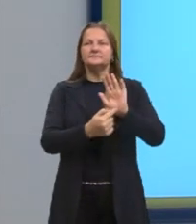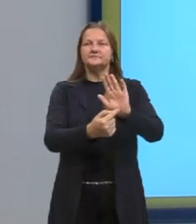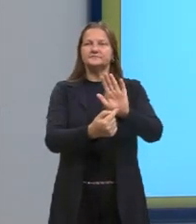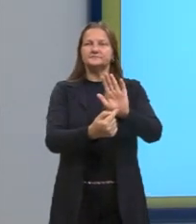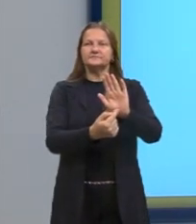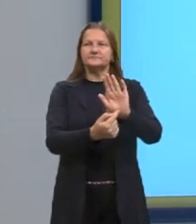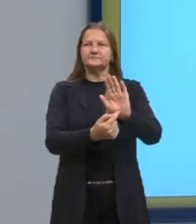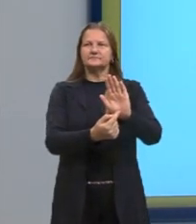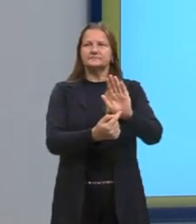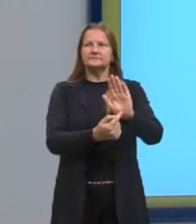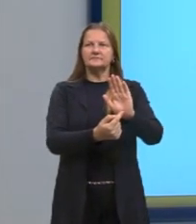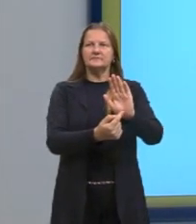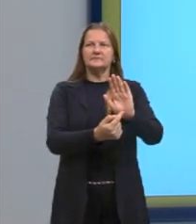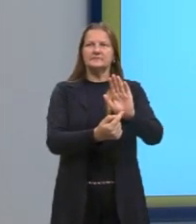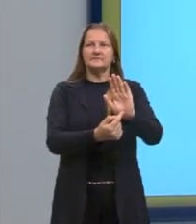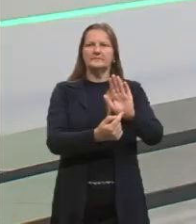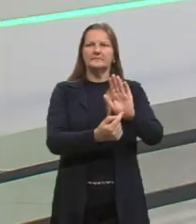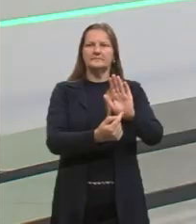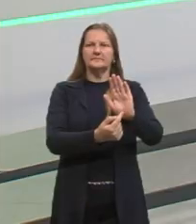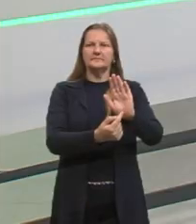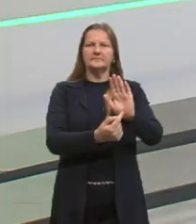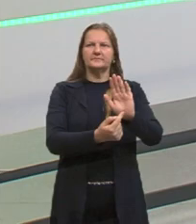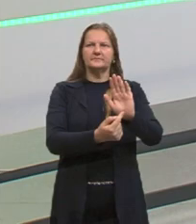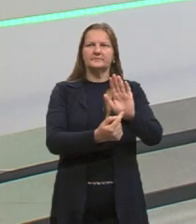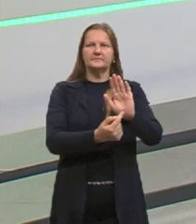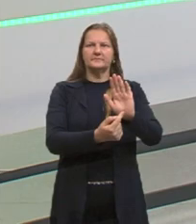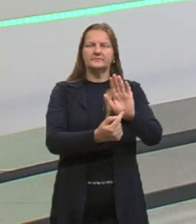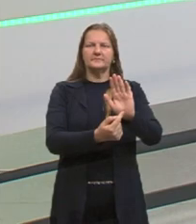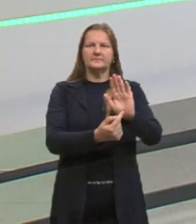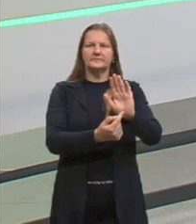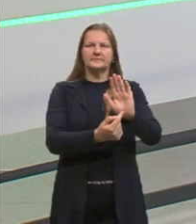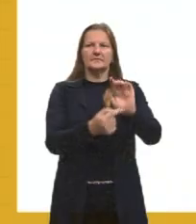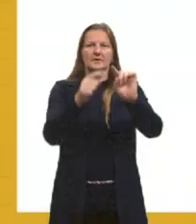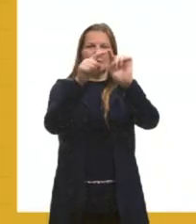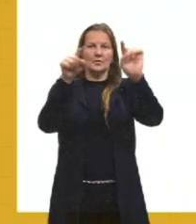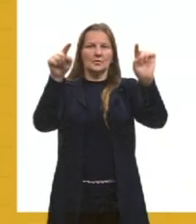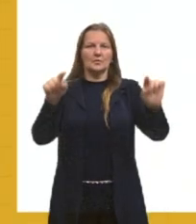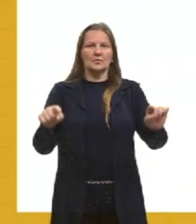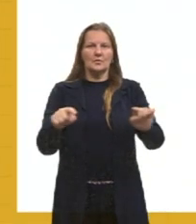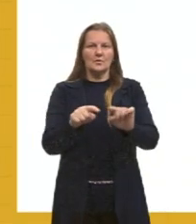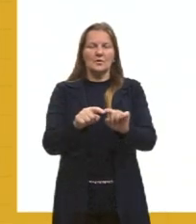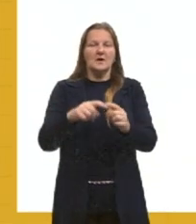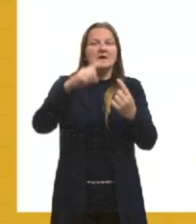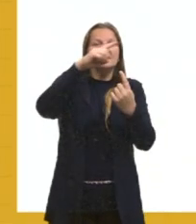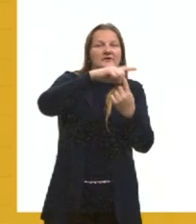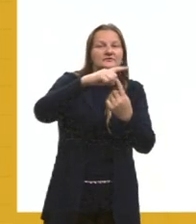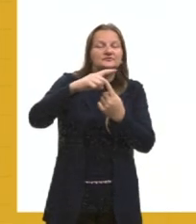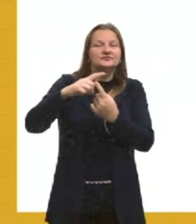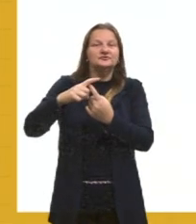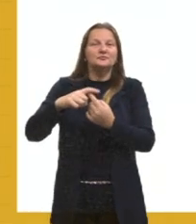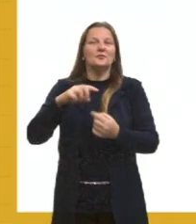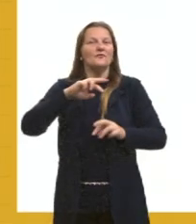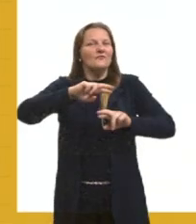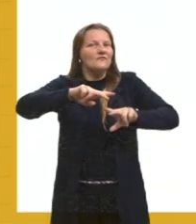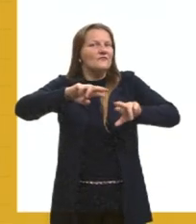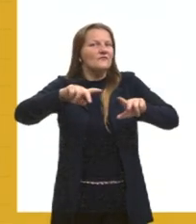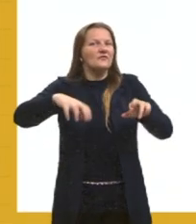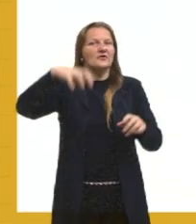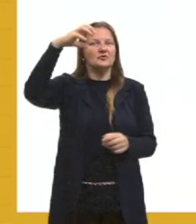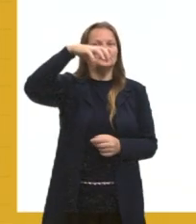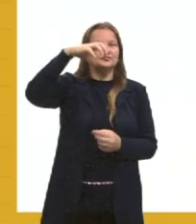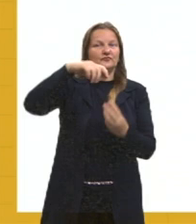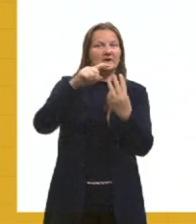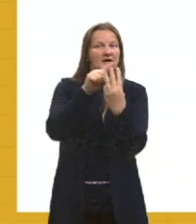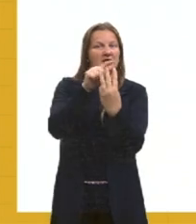aqui, ó, vai mostrar aqui para vocês, justamente esse, os tipos de chuva, tá gurizada? Tem três